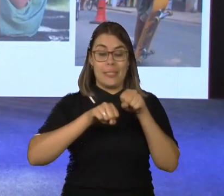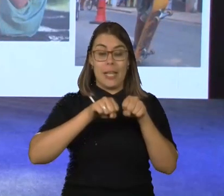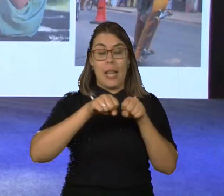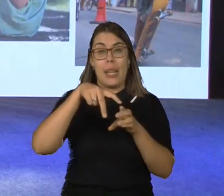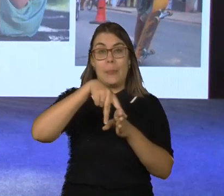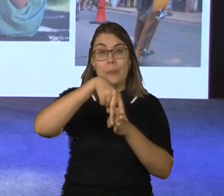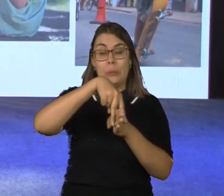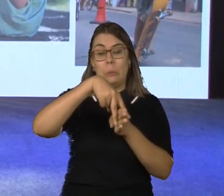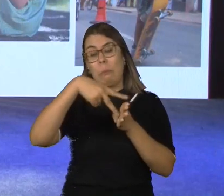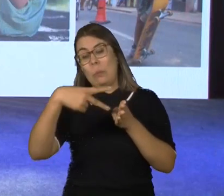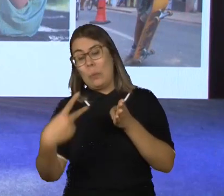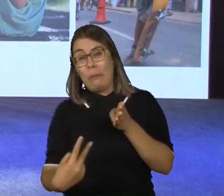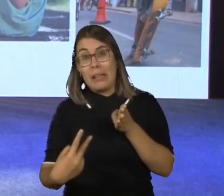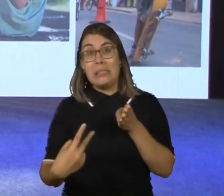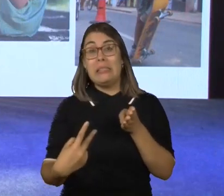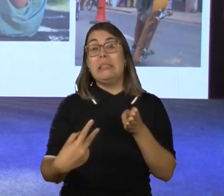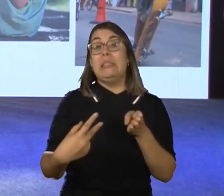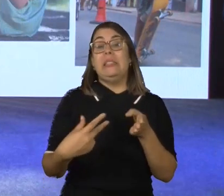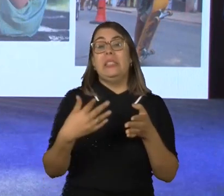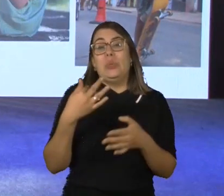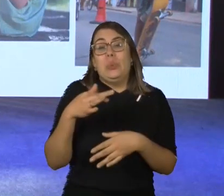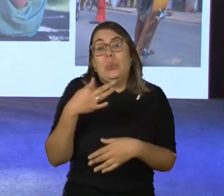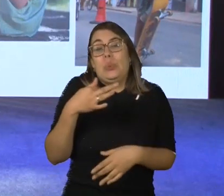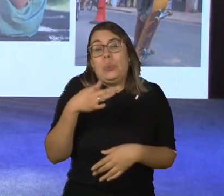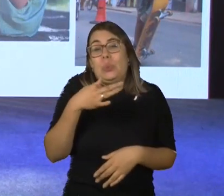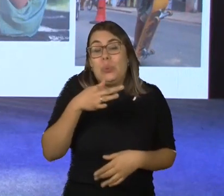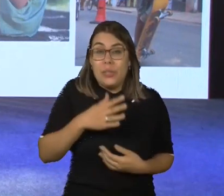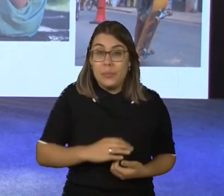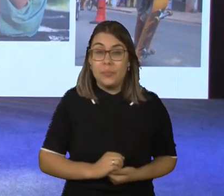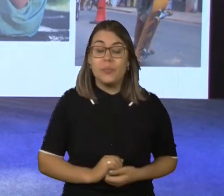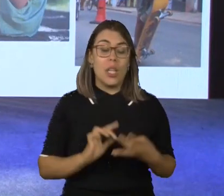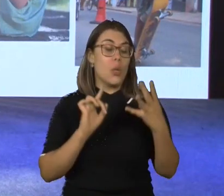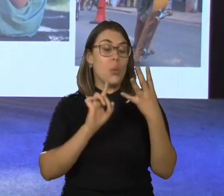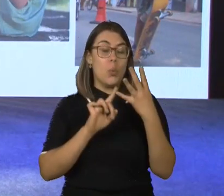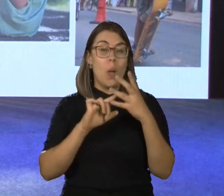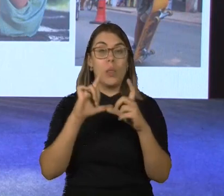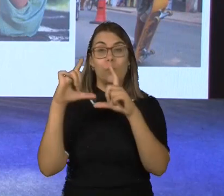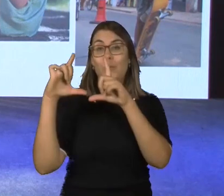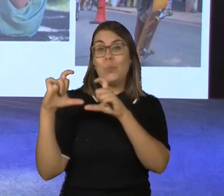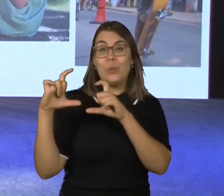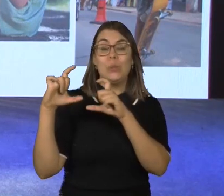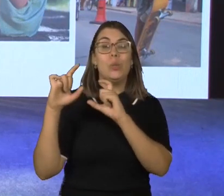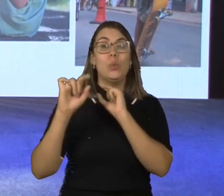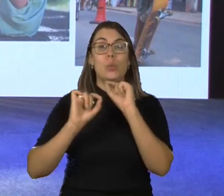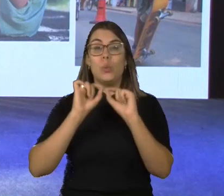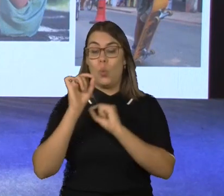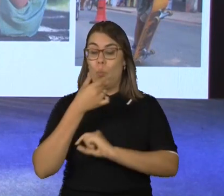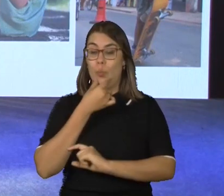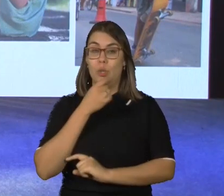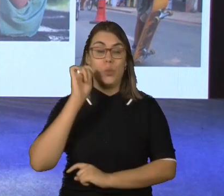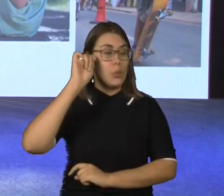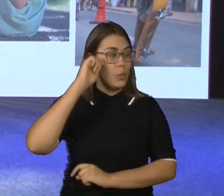chão e ela está com uma expressão de que caiu e está com alguma dor. E aqui, a última foto de um menino negro